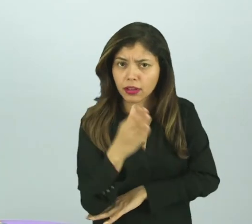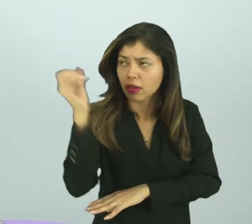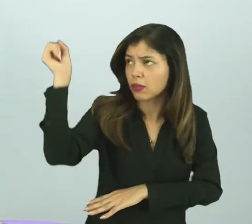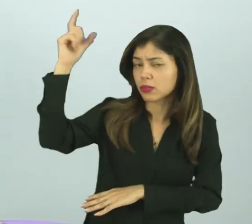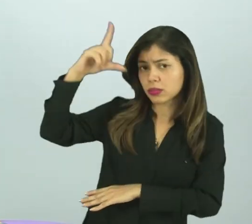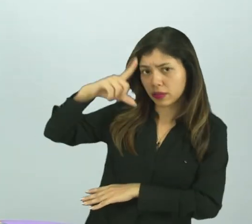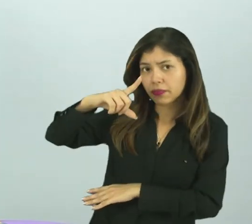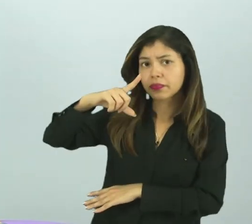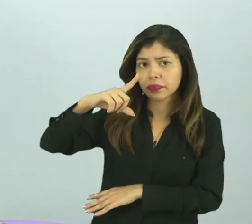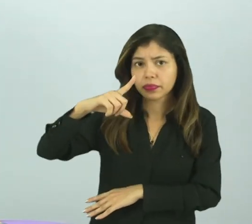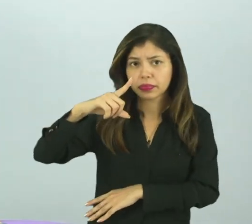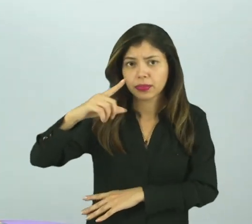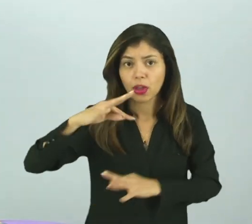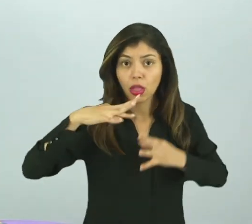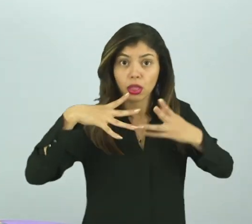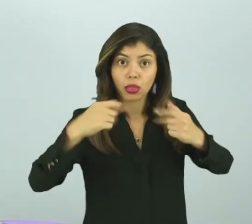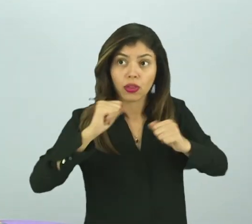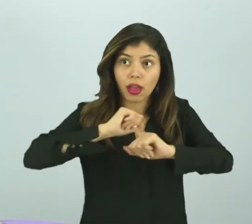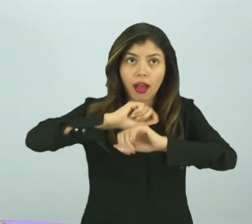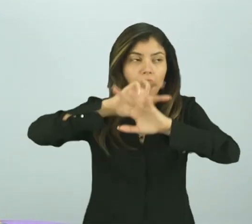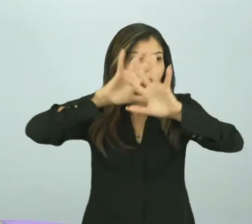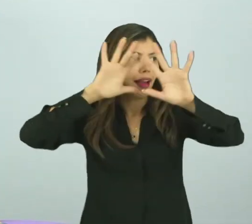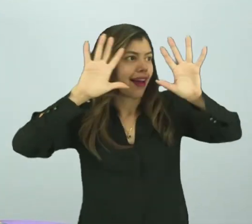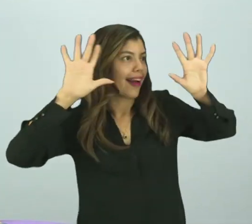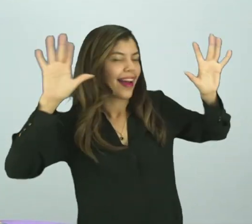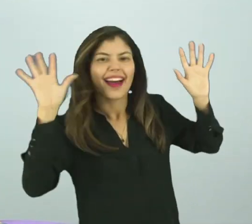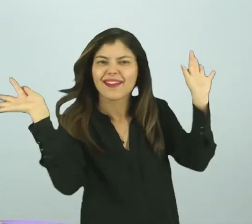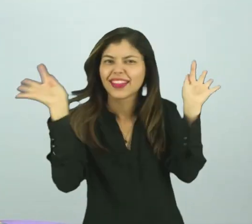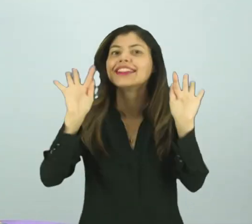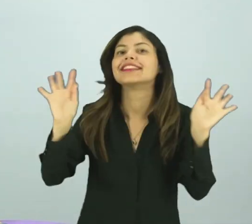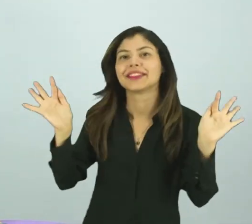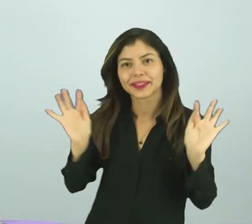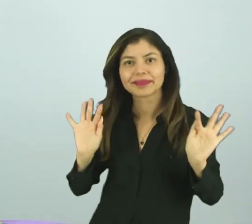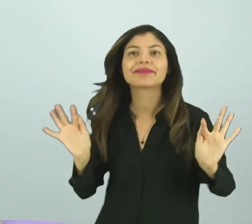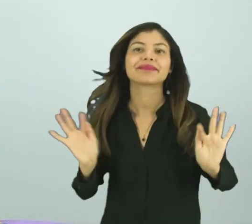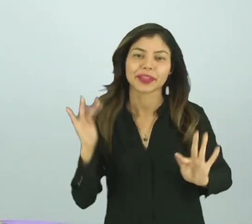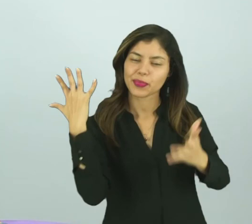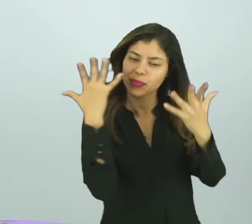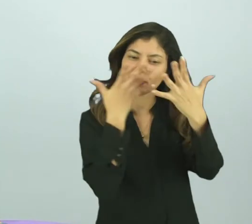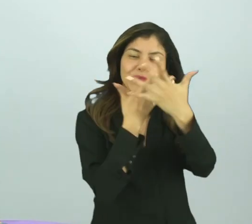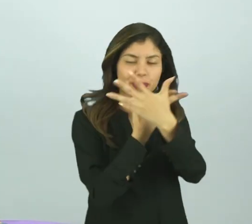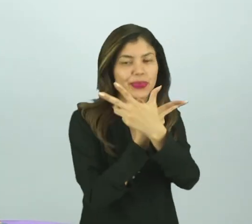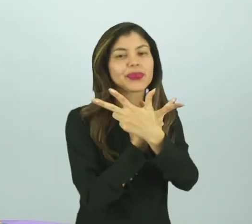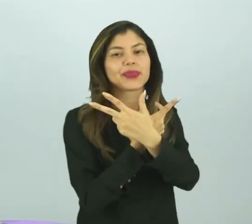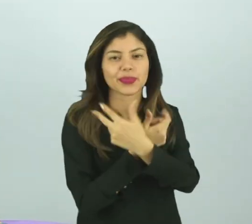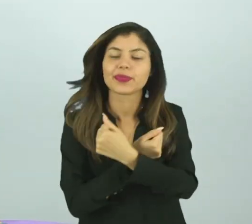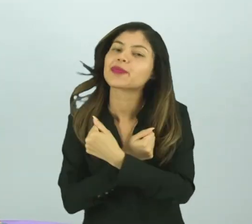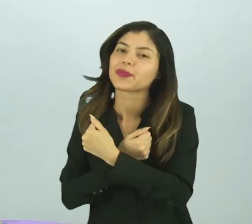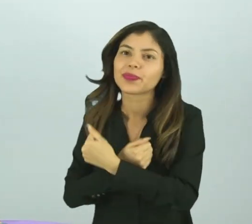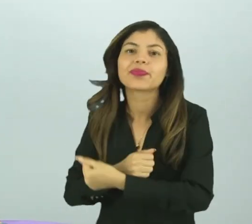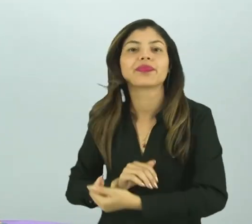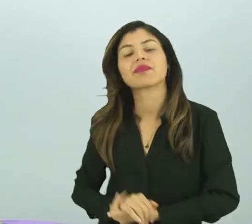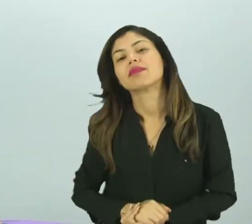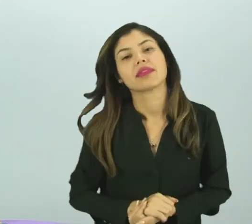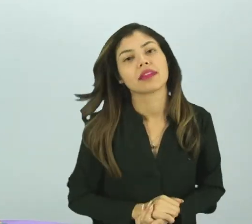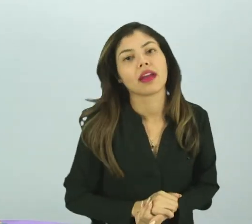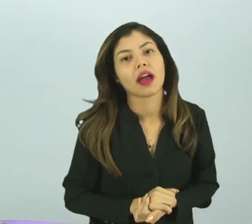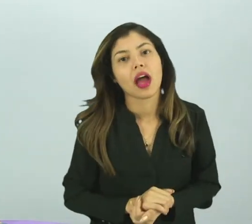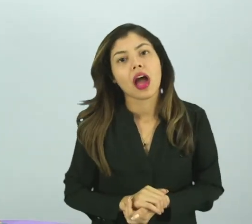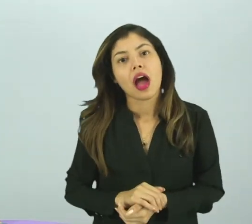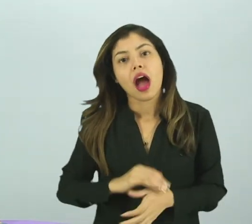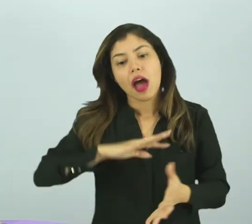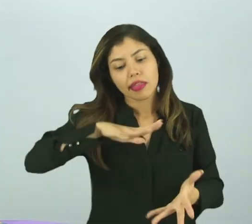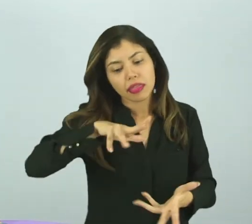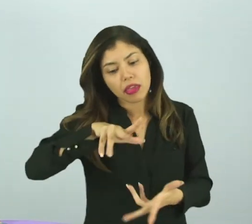ao sol, fica tudo claro, o dia fica alegre, bonito, iluminado. E aí, de repente, a Terra